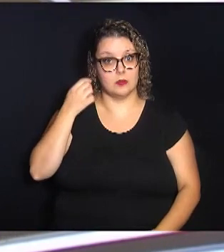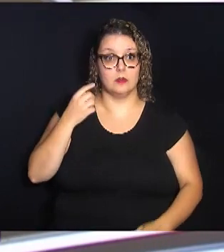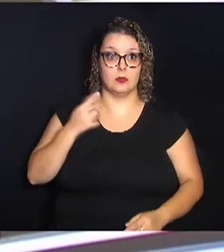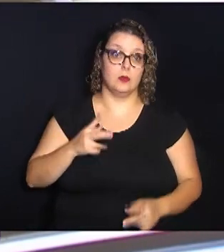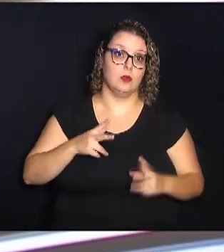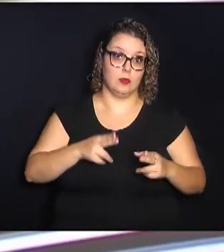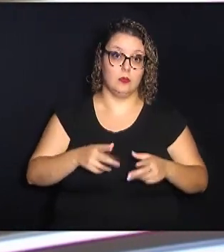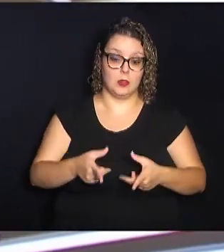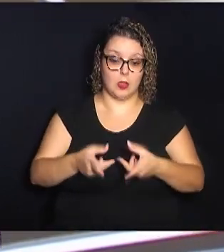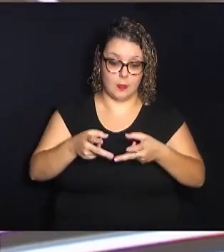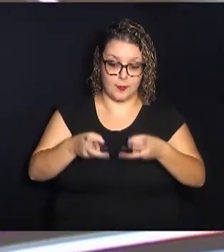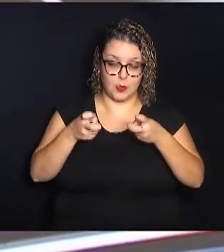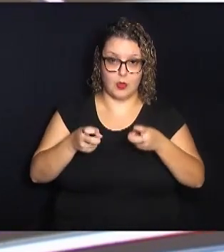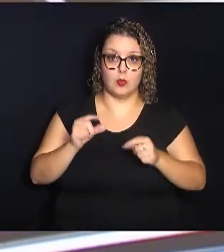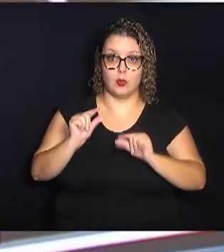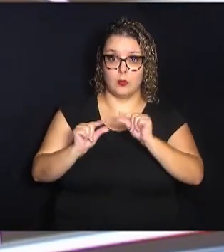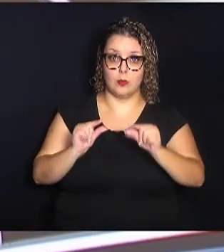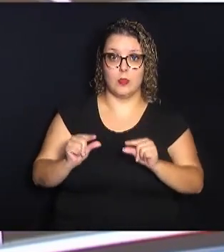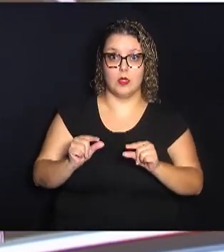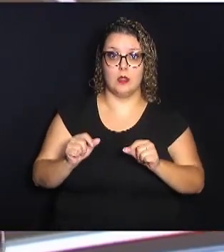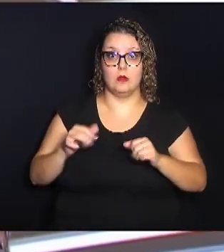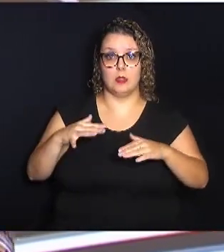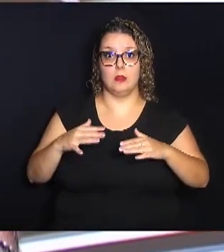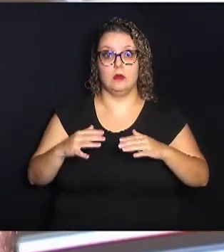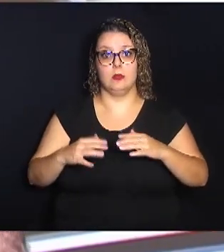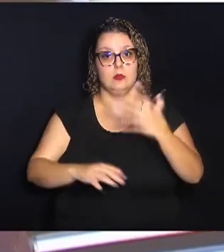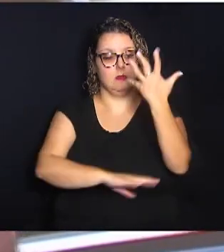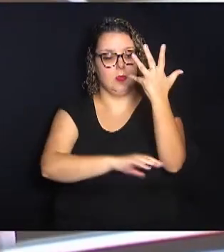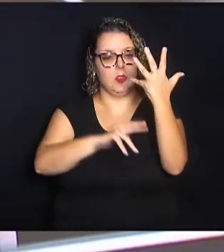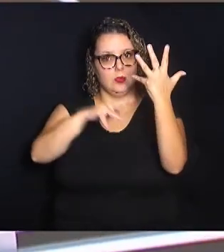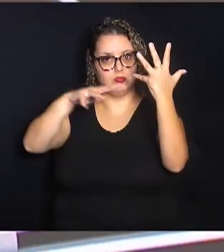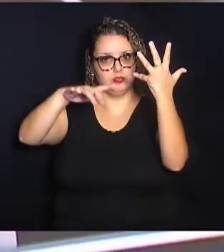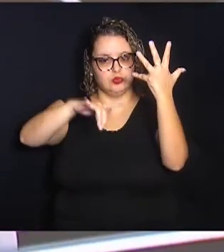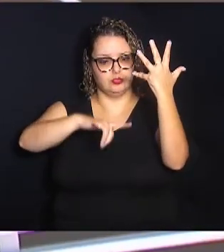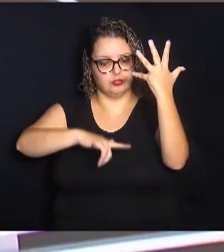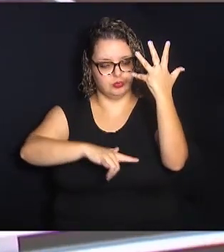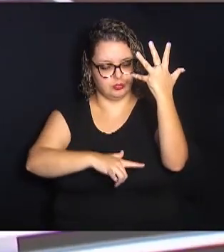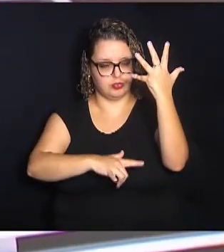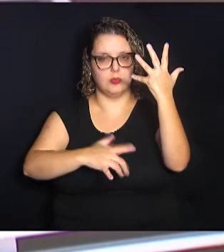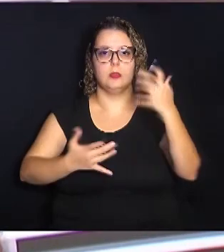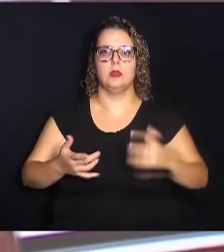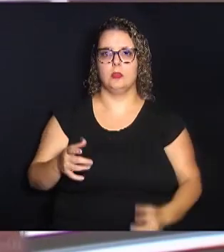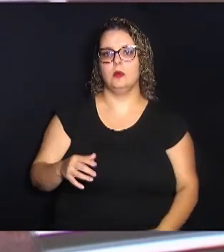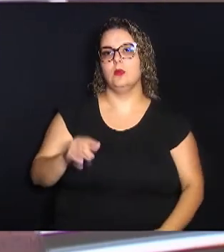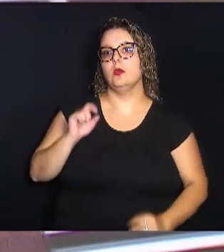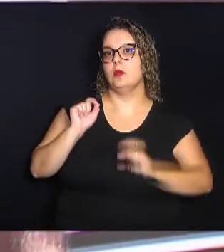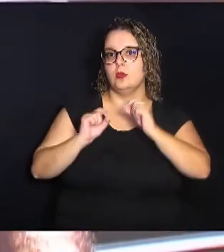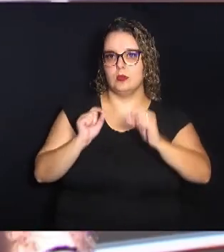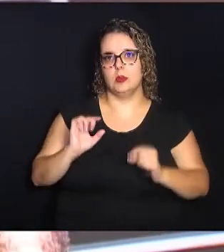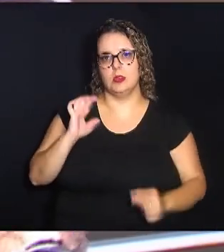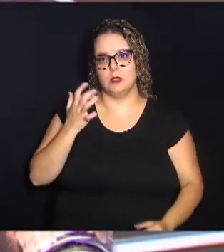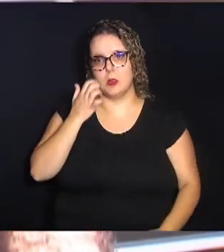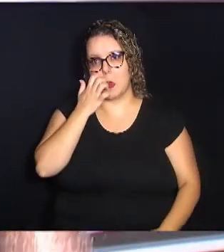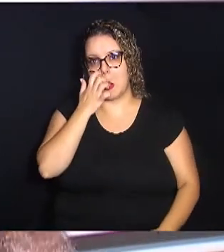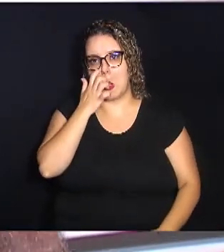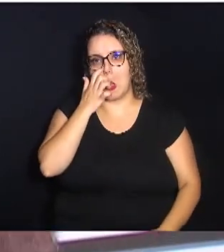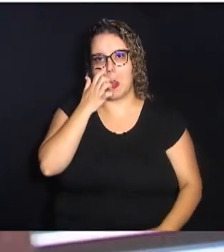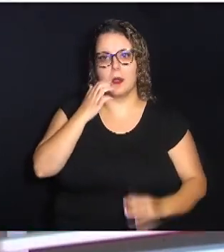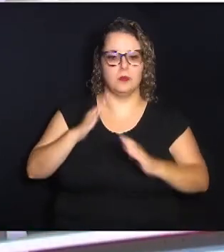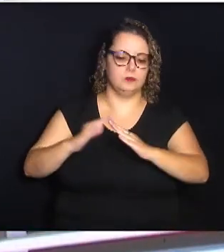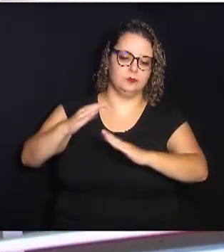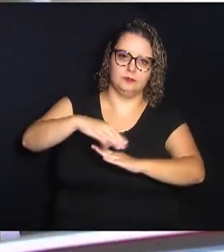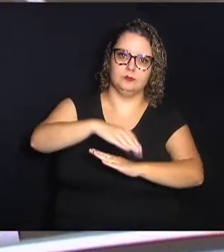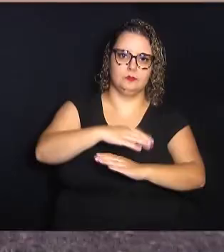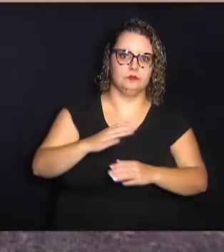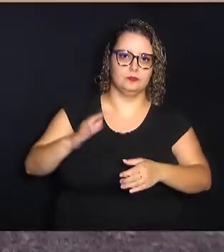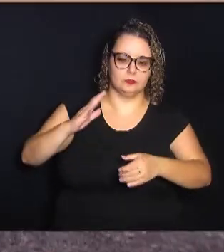bem, com pouca luz, eu consigo olhar embaixo de árvores, embaixo de telhados, o que está acontecendo, fora pegar telha, caixa d'água